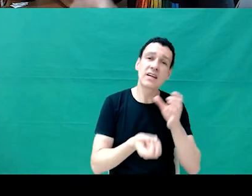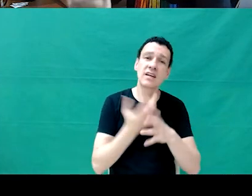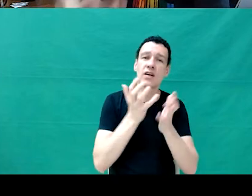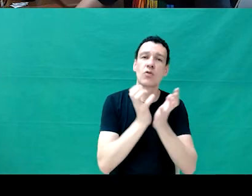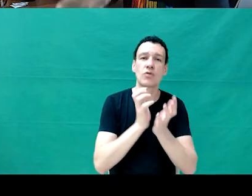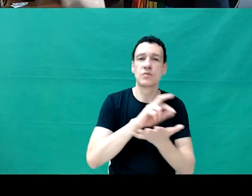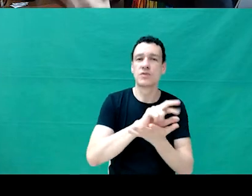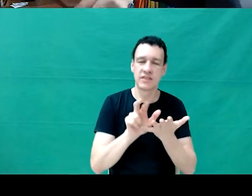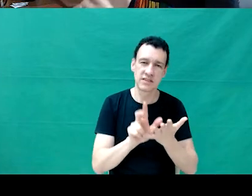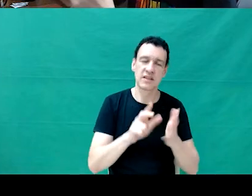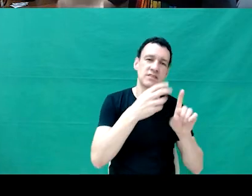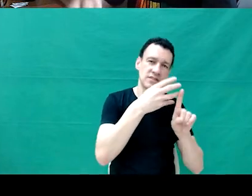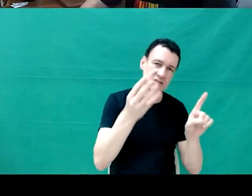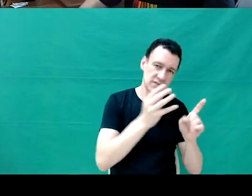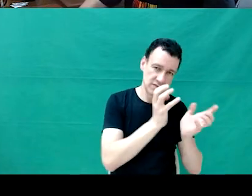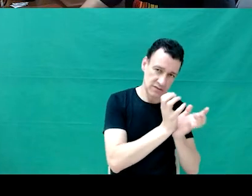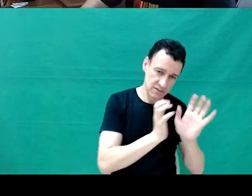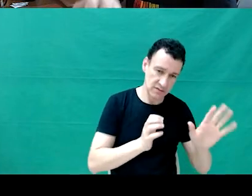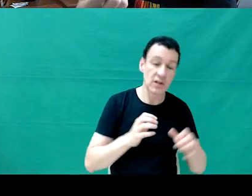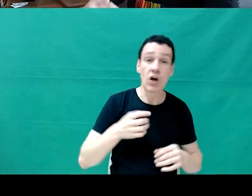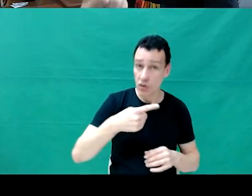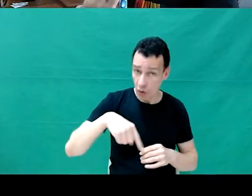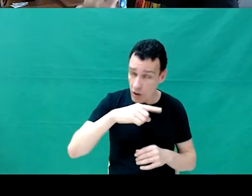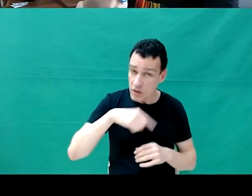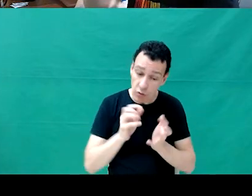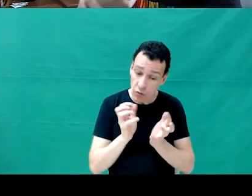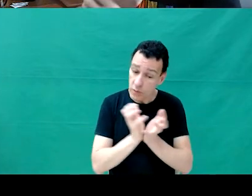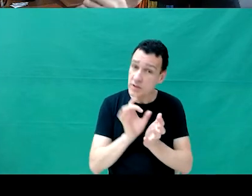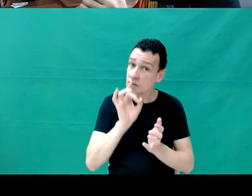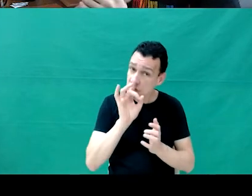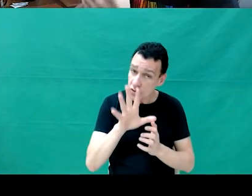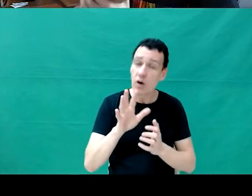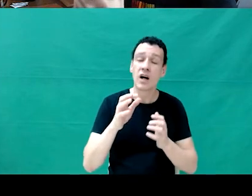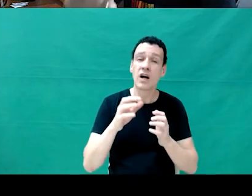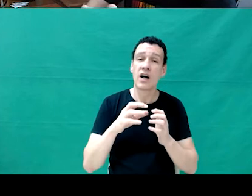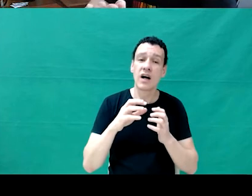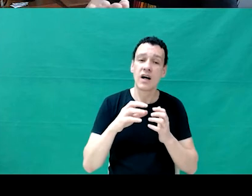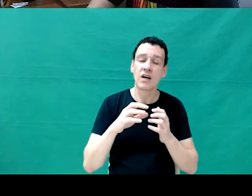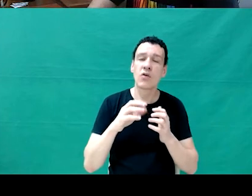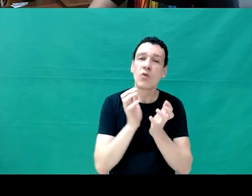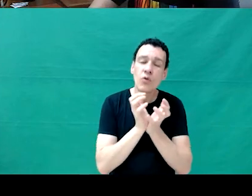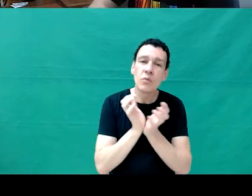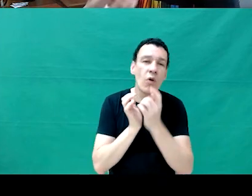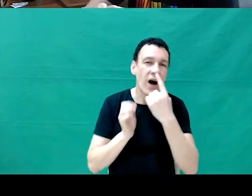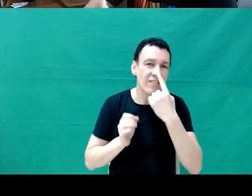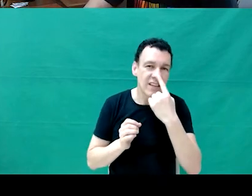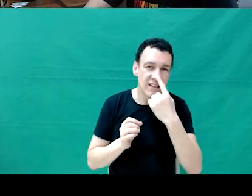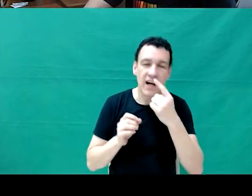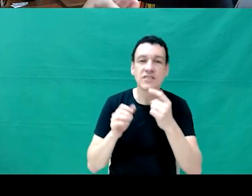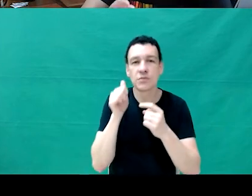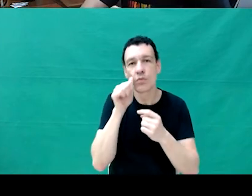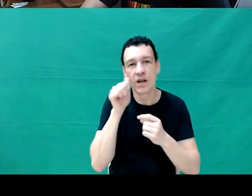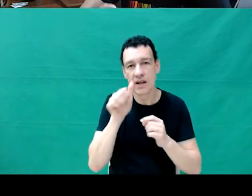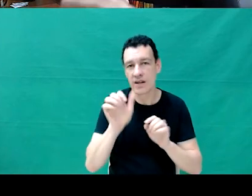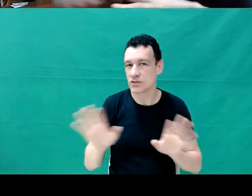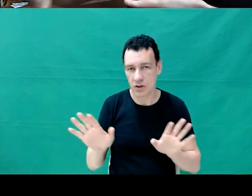diversidade LGBTs, grupos de diversidade... No nosso comitê, por enquanto, só tem um grupo de afinidade de mulheres. A gente tem